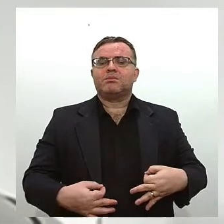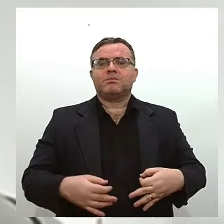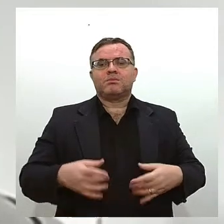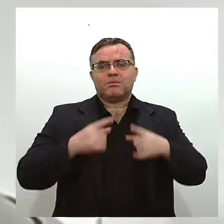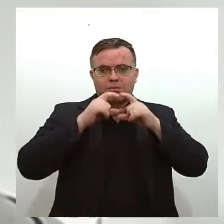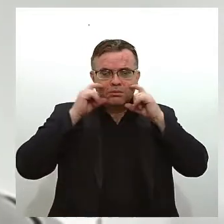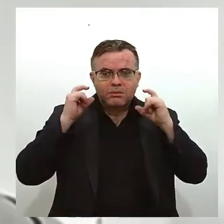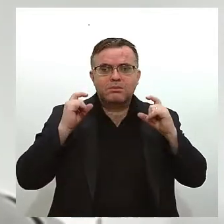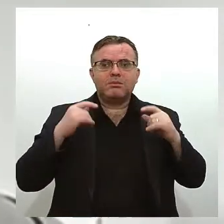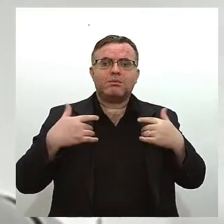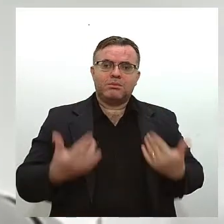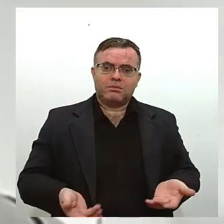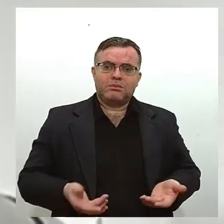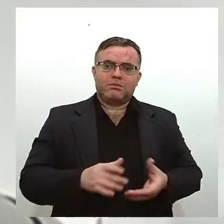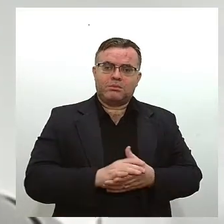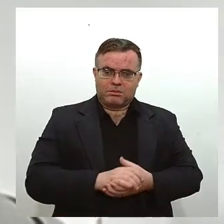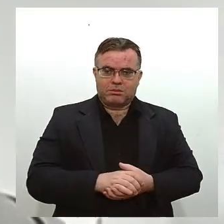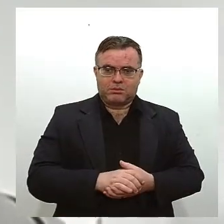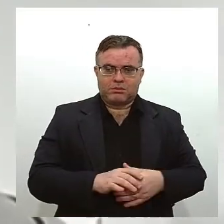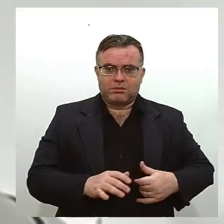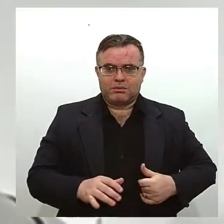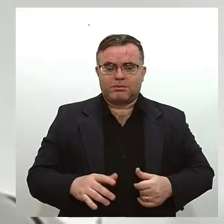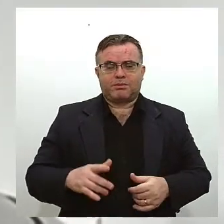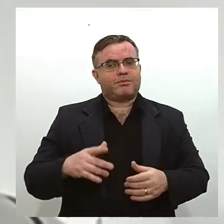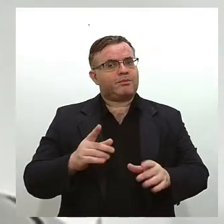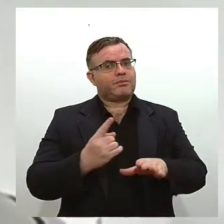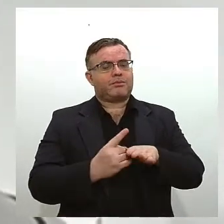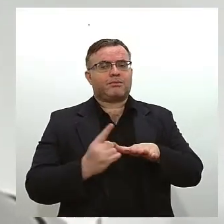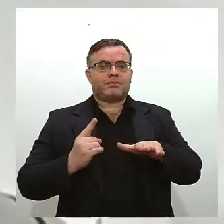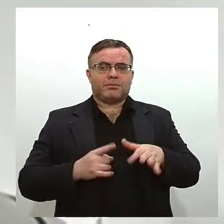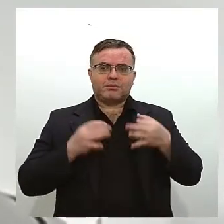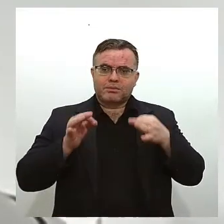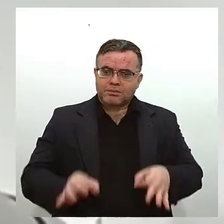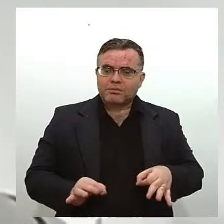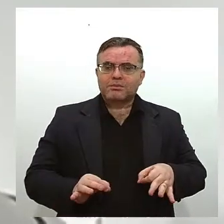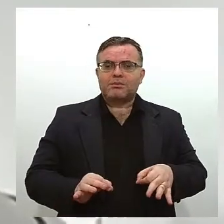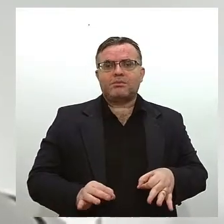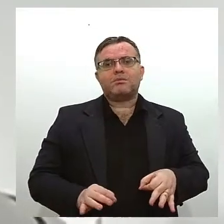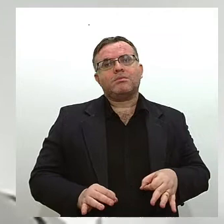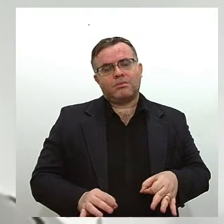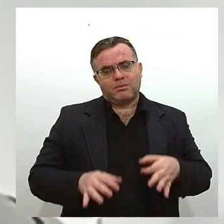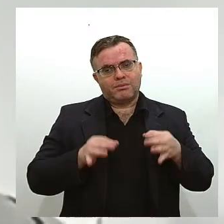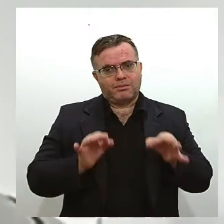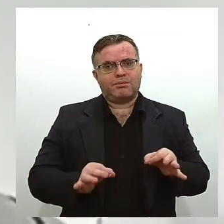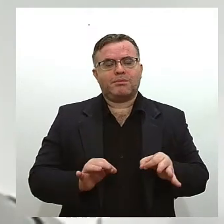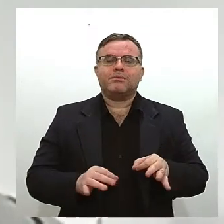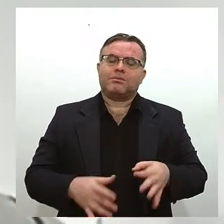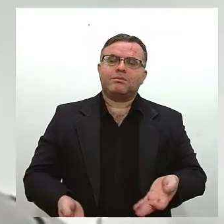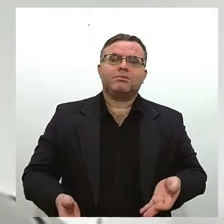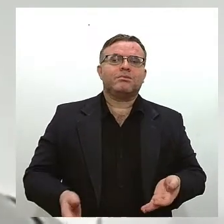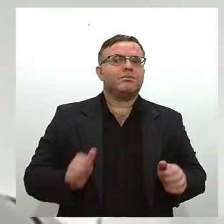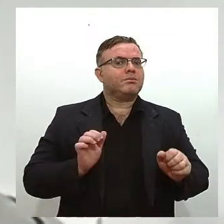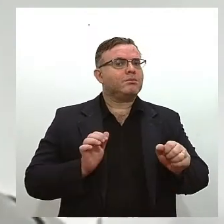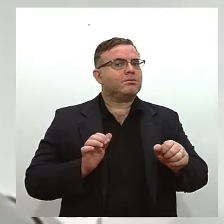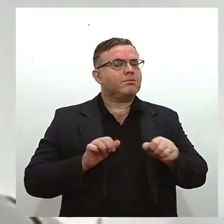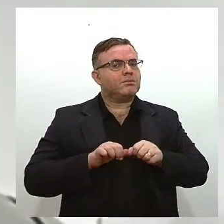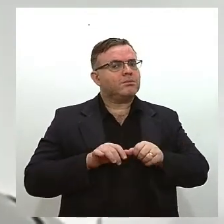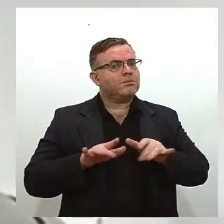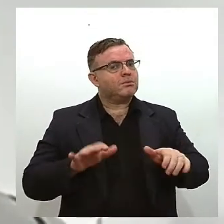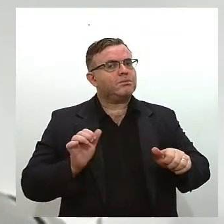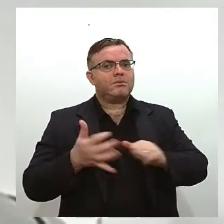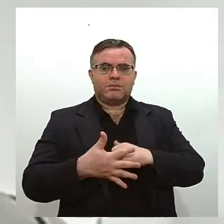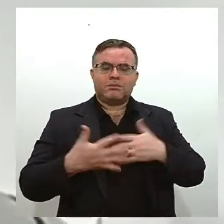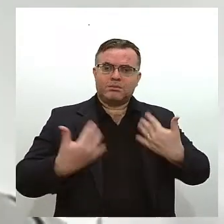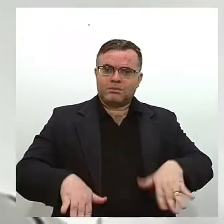praticar o isolamento em relação a aglomerações a epidemia vai se controlando diminuindo cada